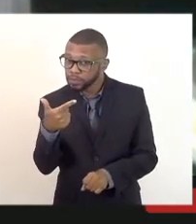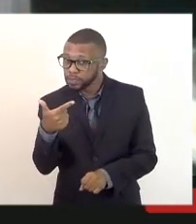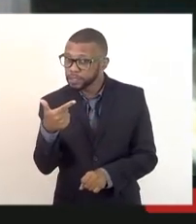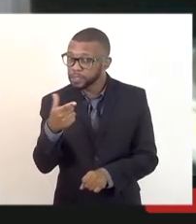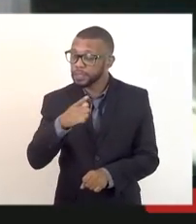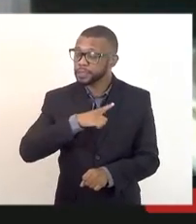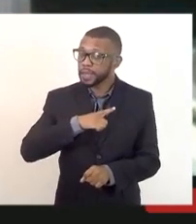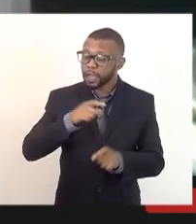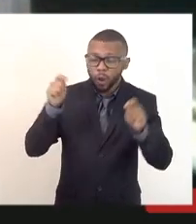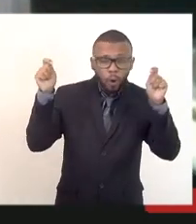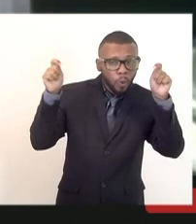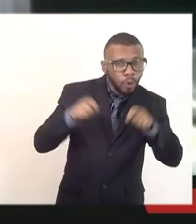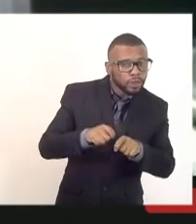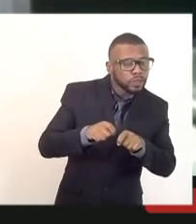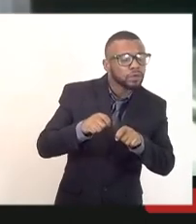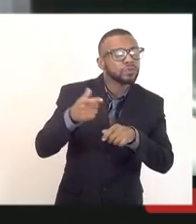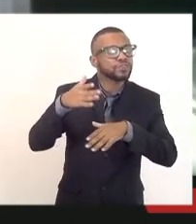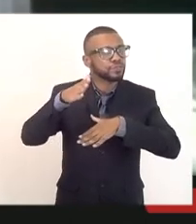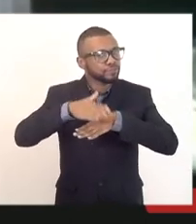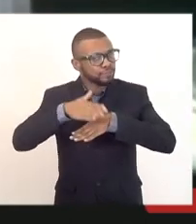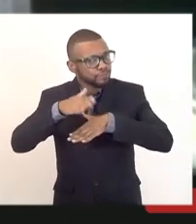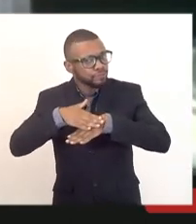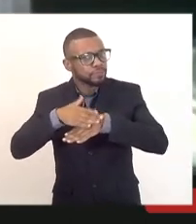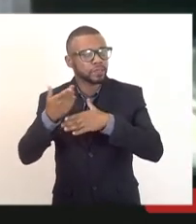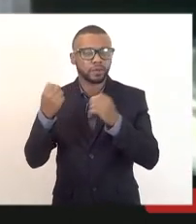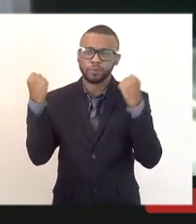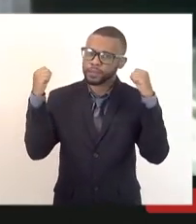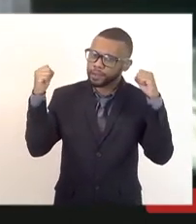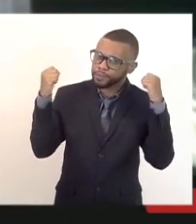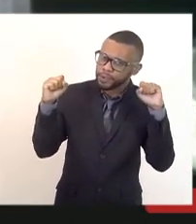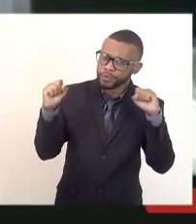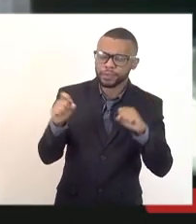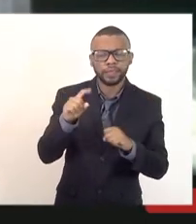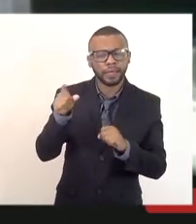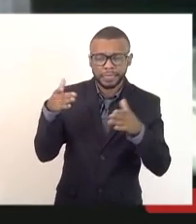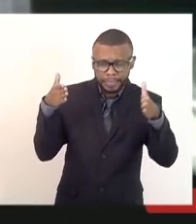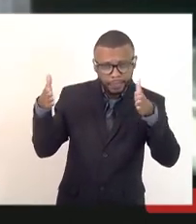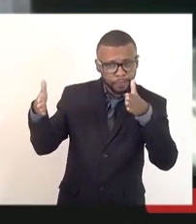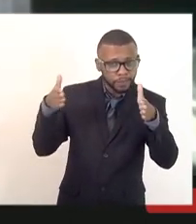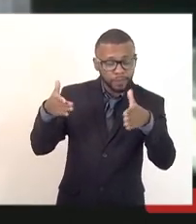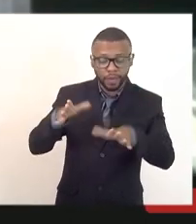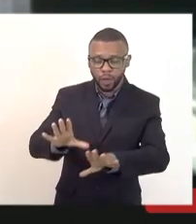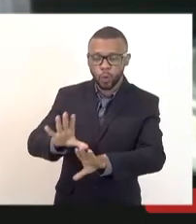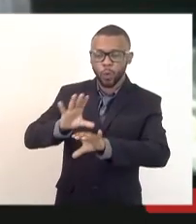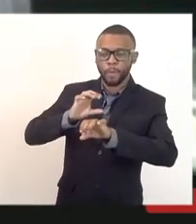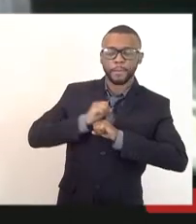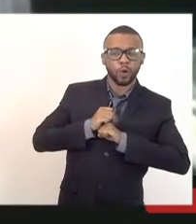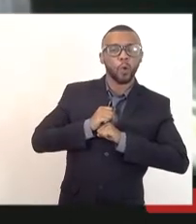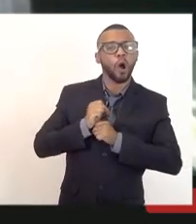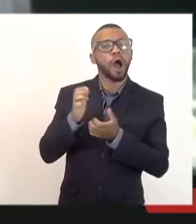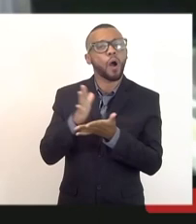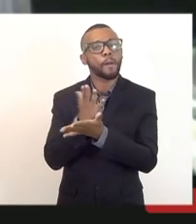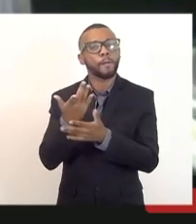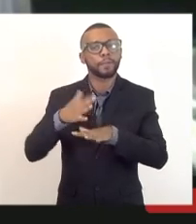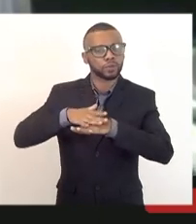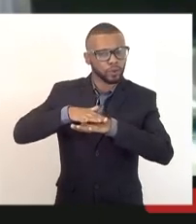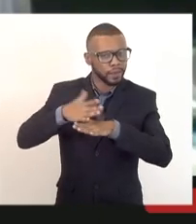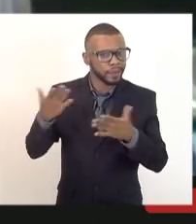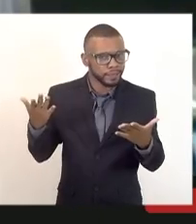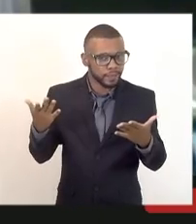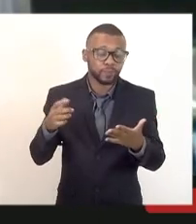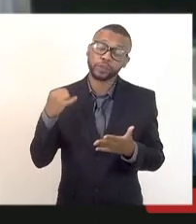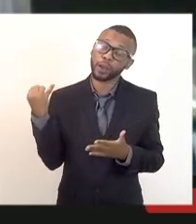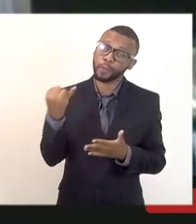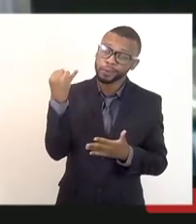físico? Será que ela adquiriu alguma doença nesse período de nove anos? Então, é importante que ela faça. Até